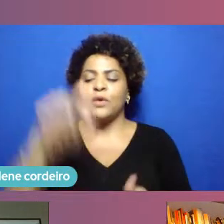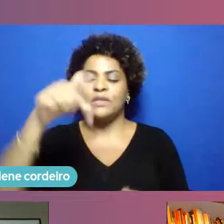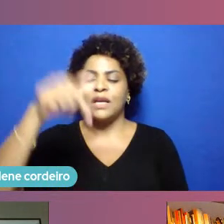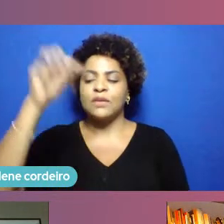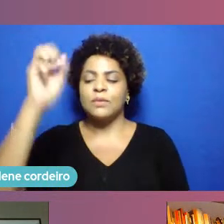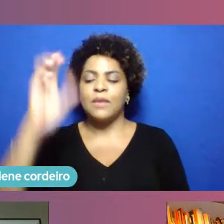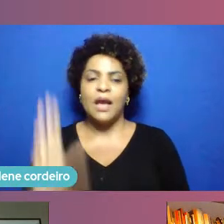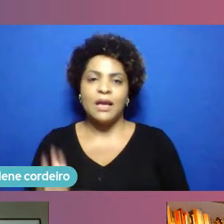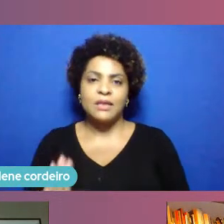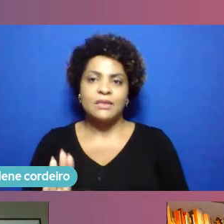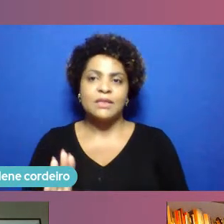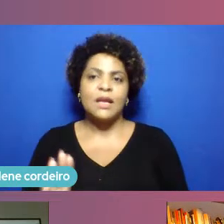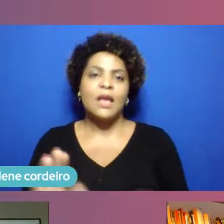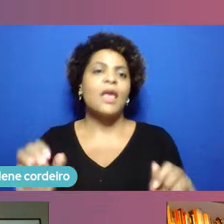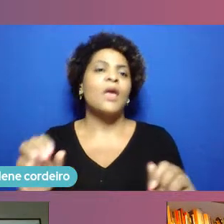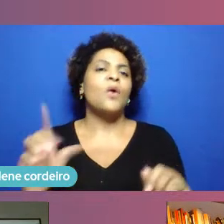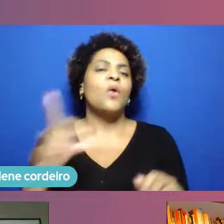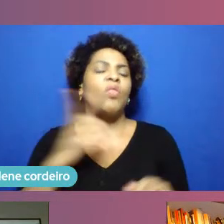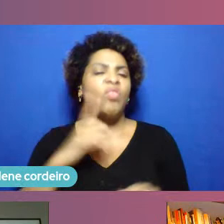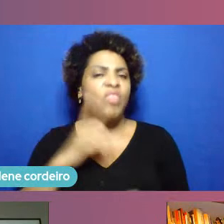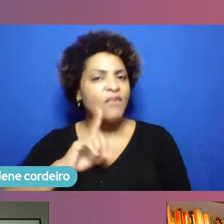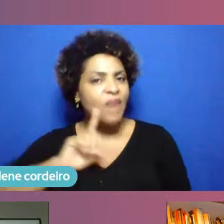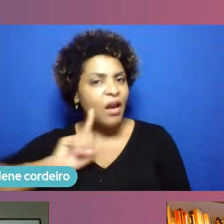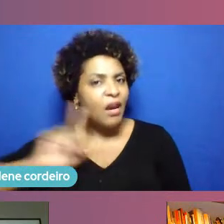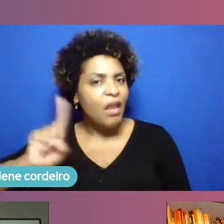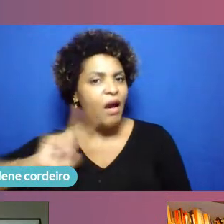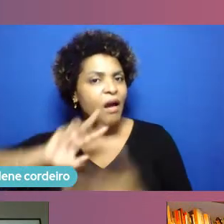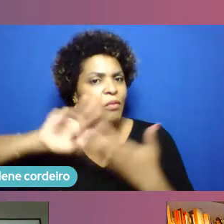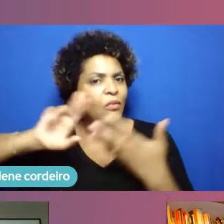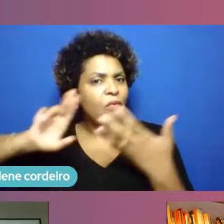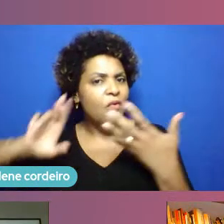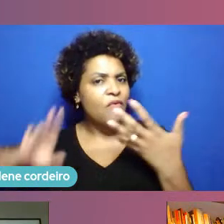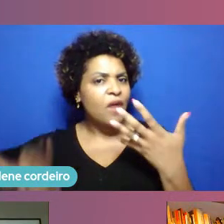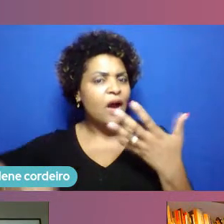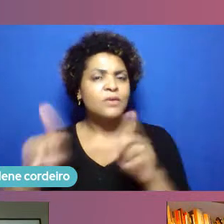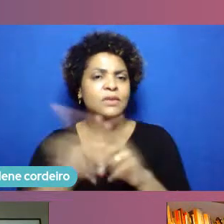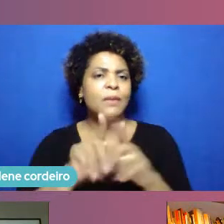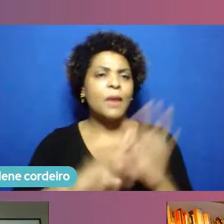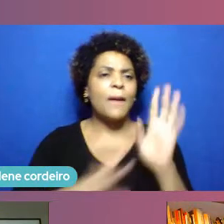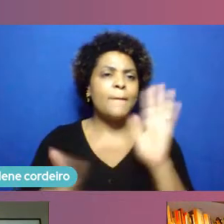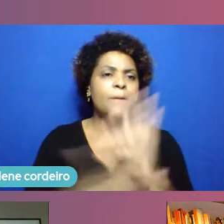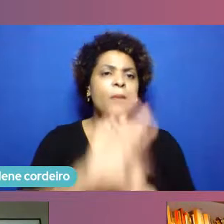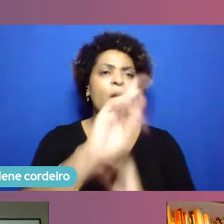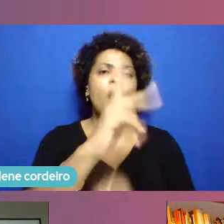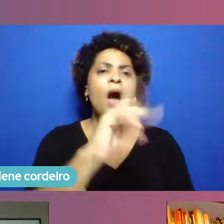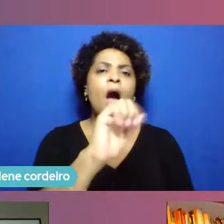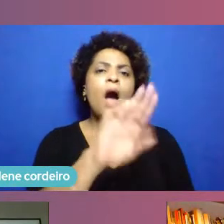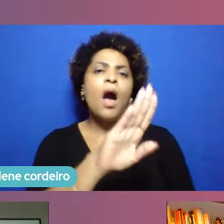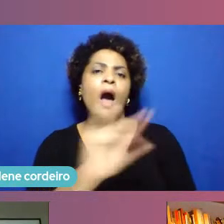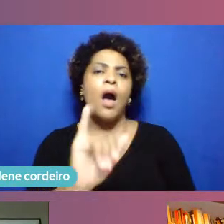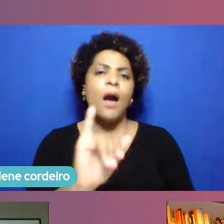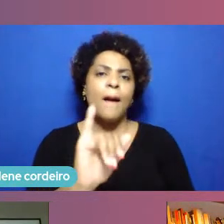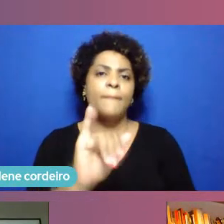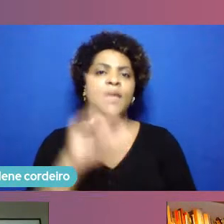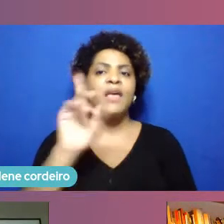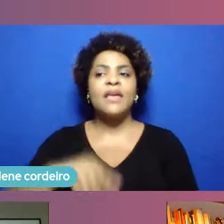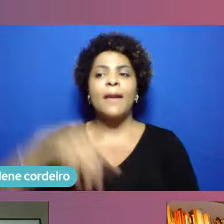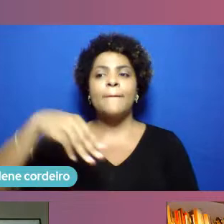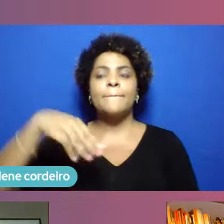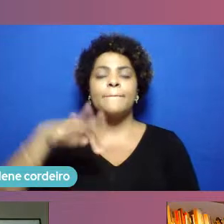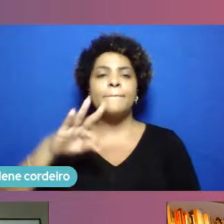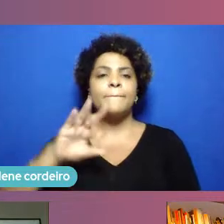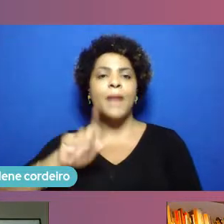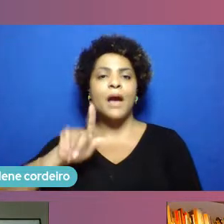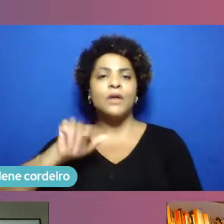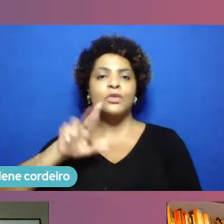Rodrigo também estava lá presente e outros do Hub Ag Hub do Mato Grosso que é referência em Agtech o